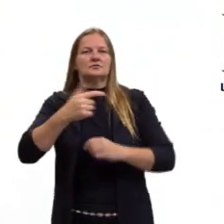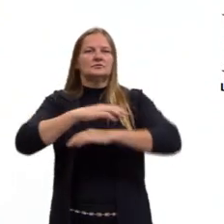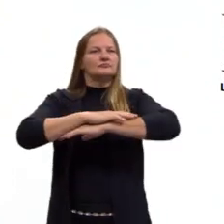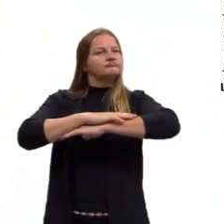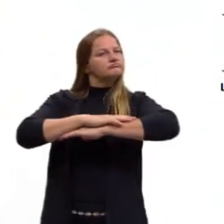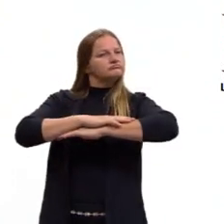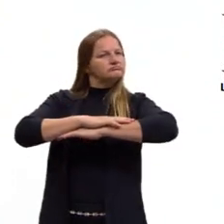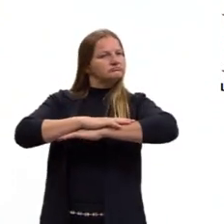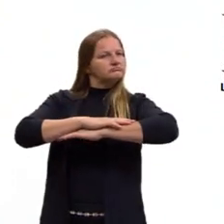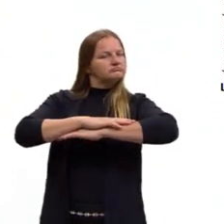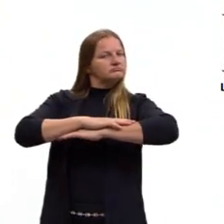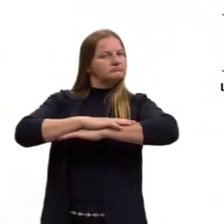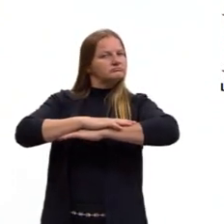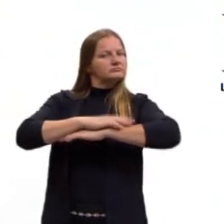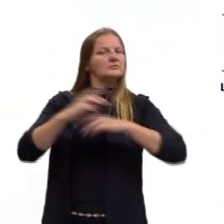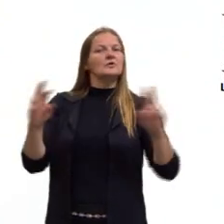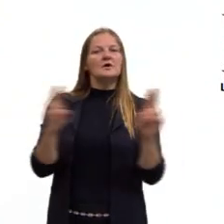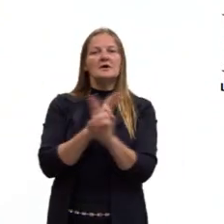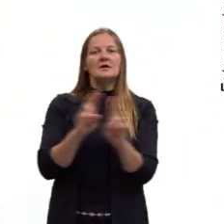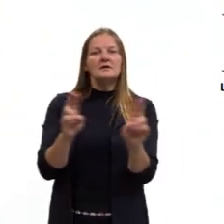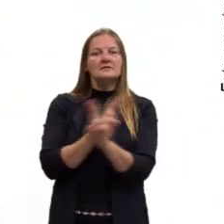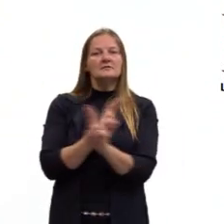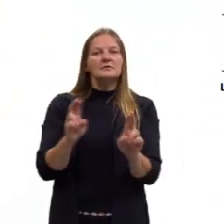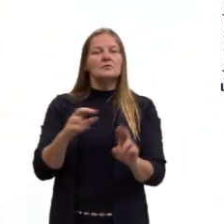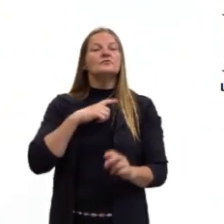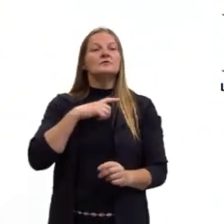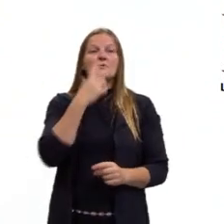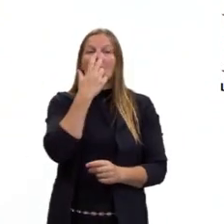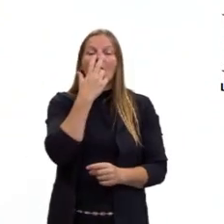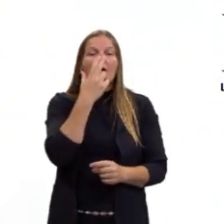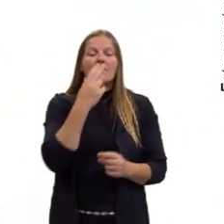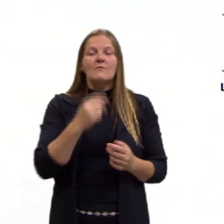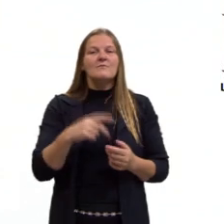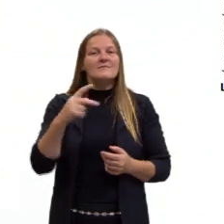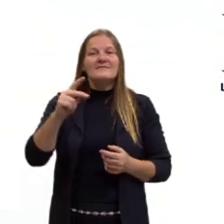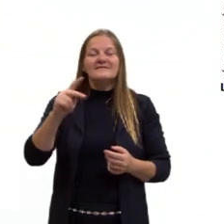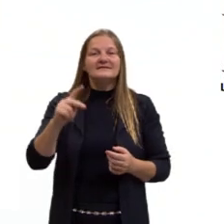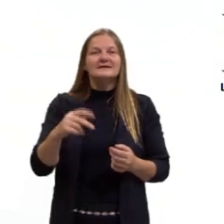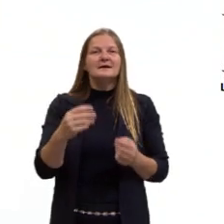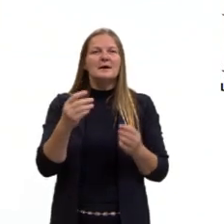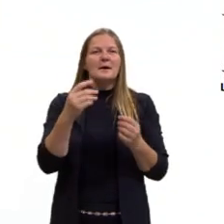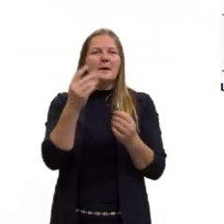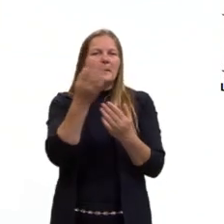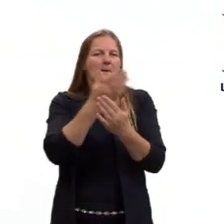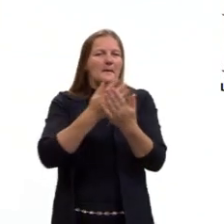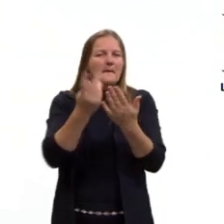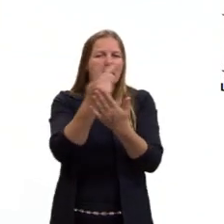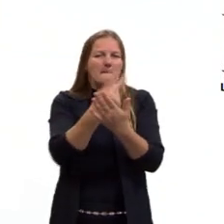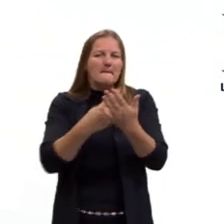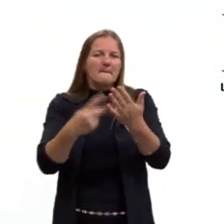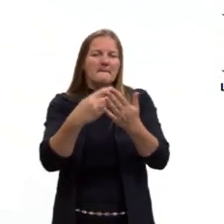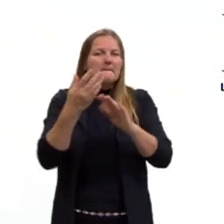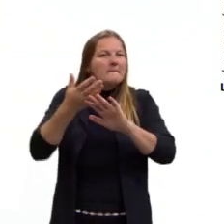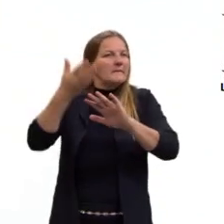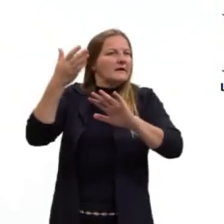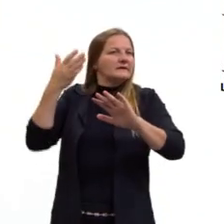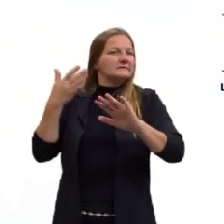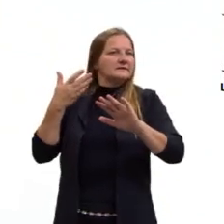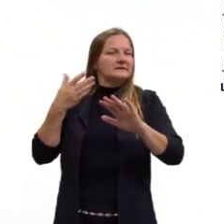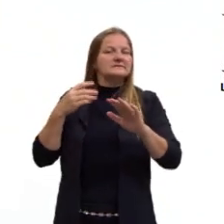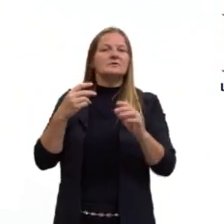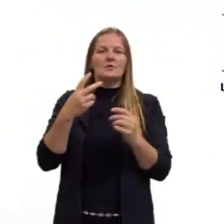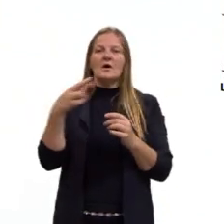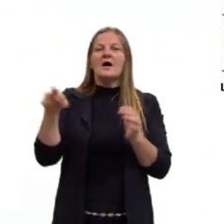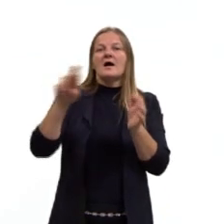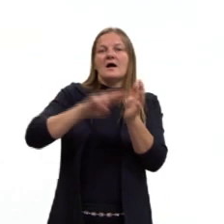Lisa Simpson, em relação à Mona Lisa, elas são bem parecidas. Lá atrás da paisagem é bem parecida. Foi a ideia de releitura mesmo